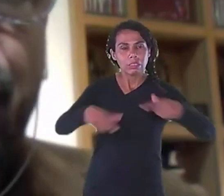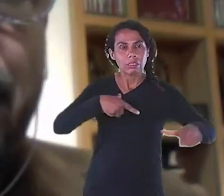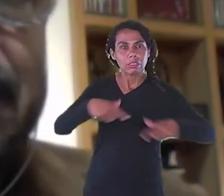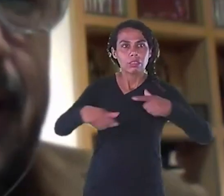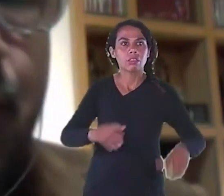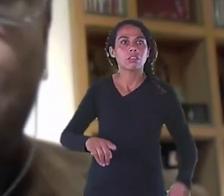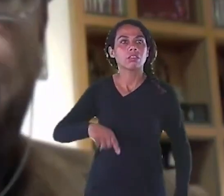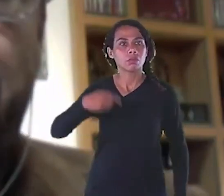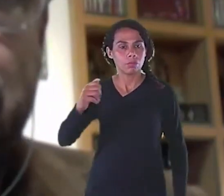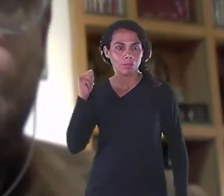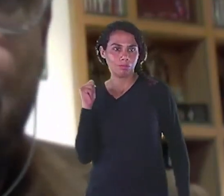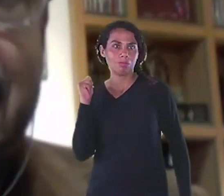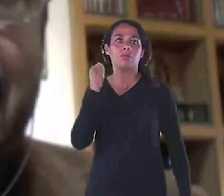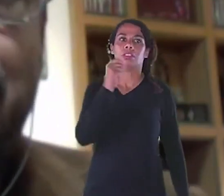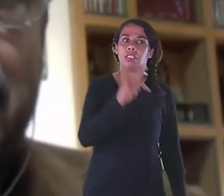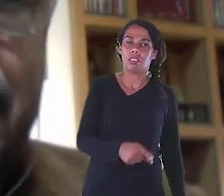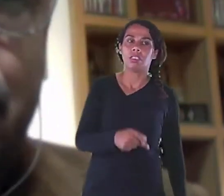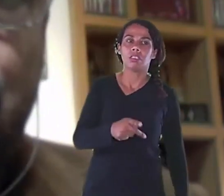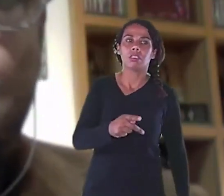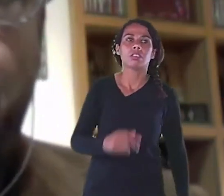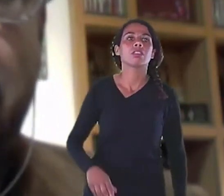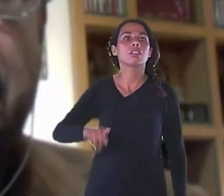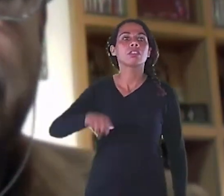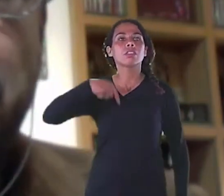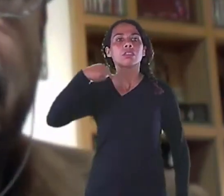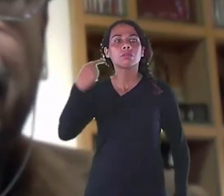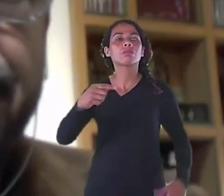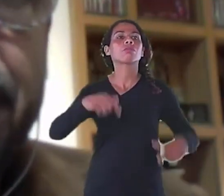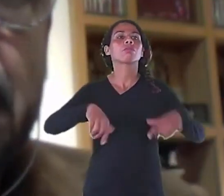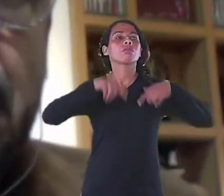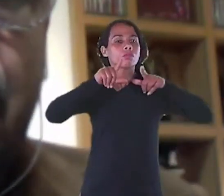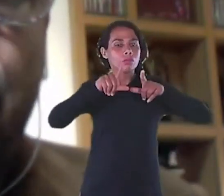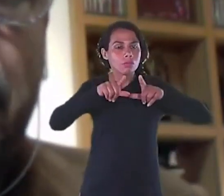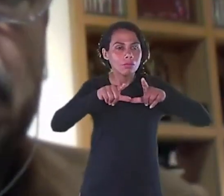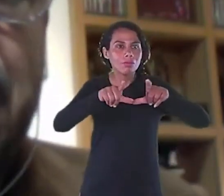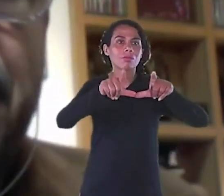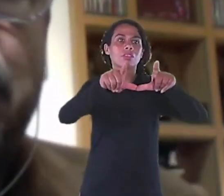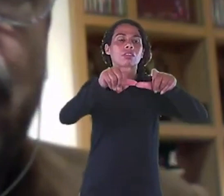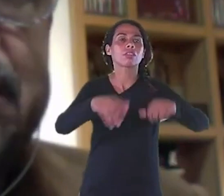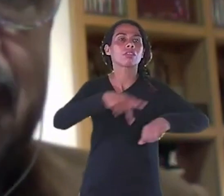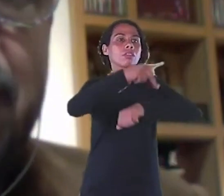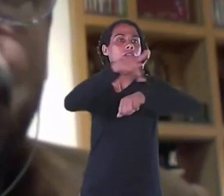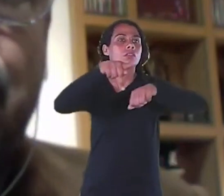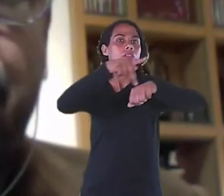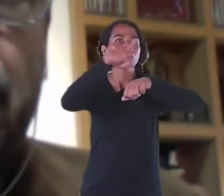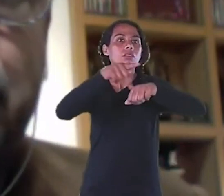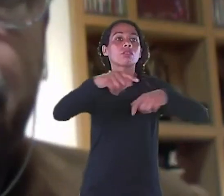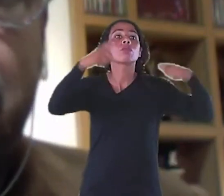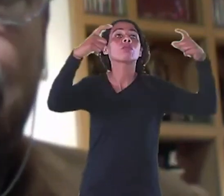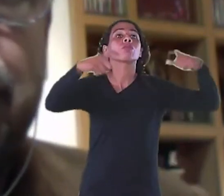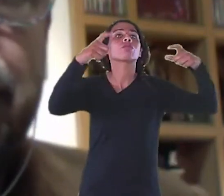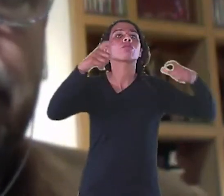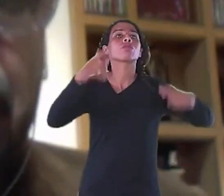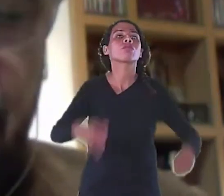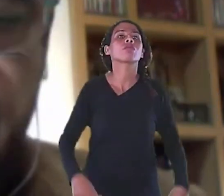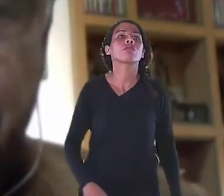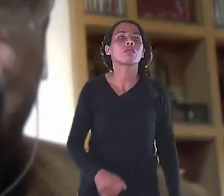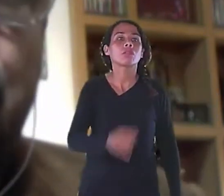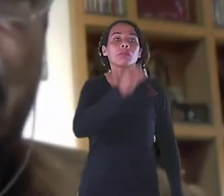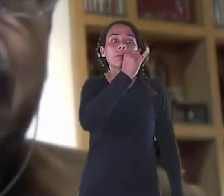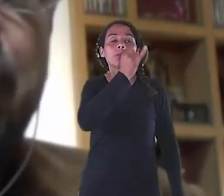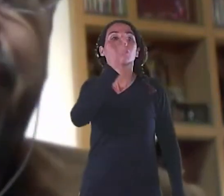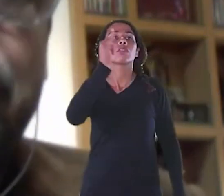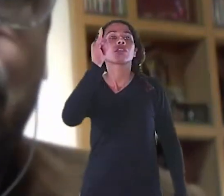Eu fui para a Itália Com o professor convidado Do Politecnico de Milano A mesma Universidade Onde eu fiz meu curso de